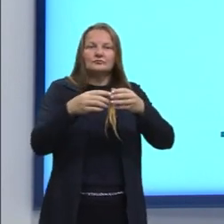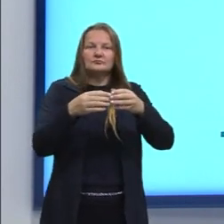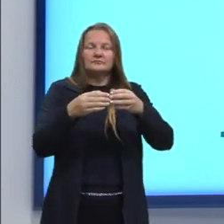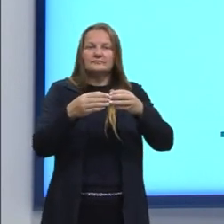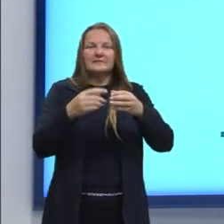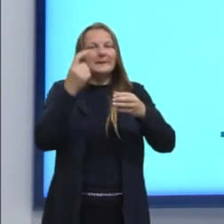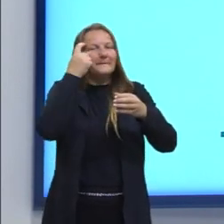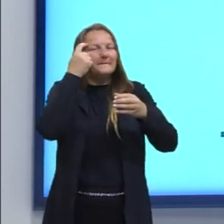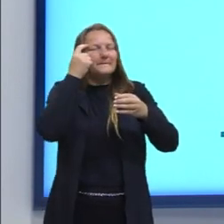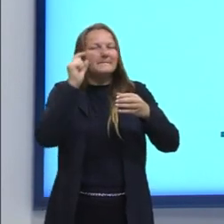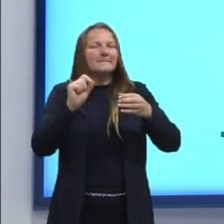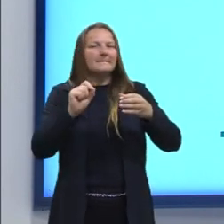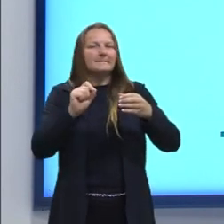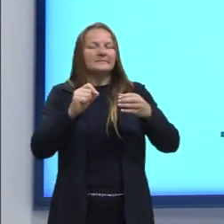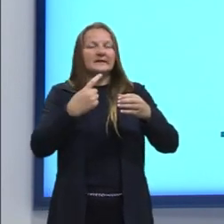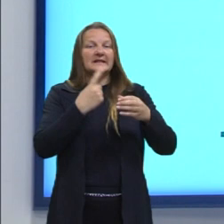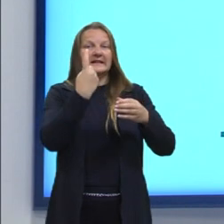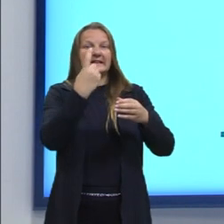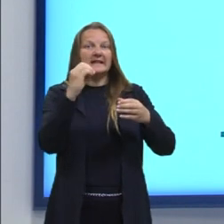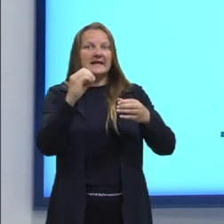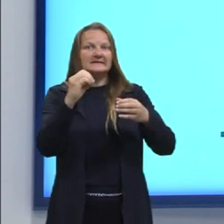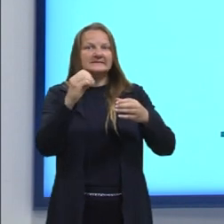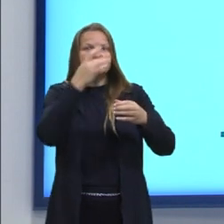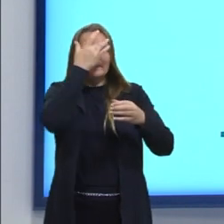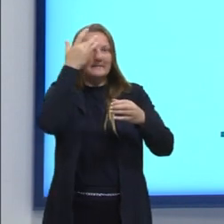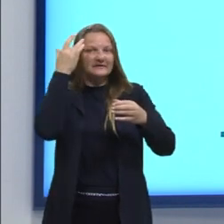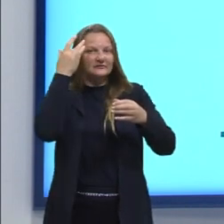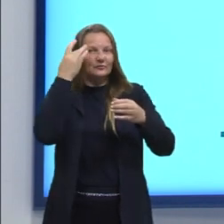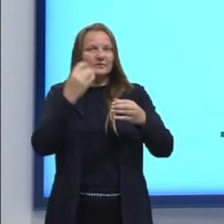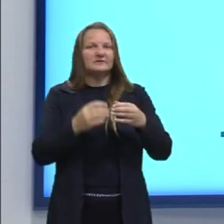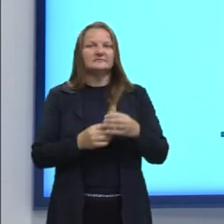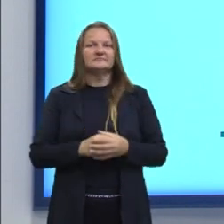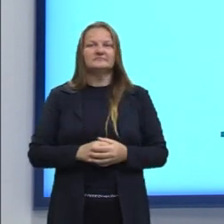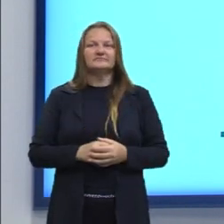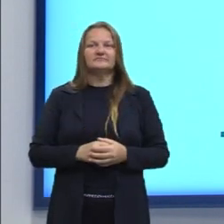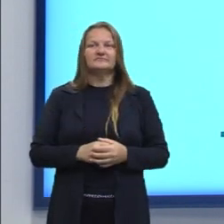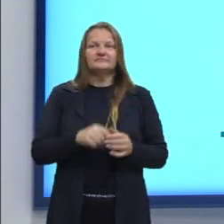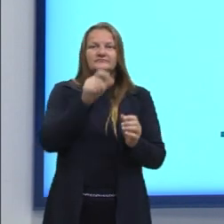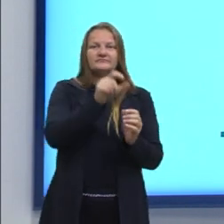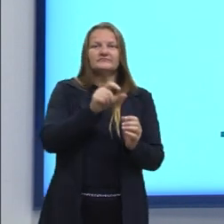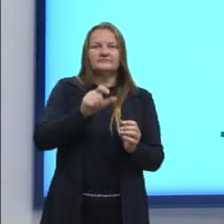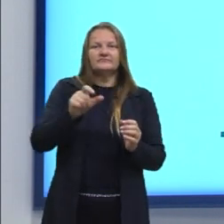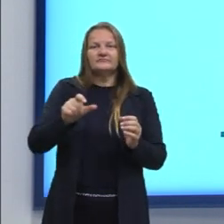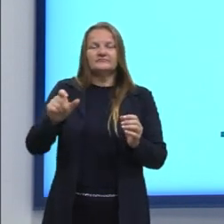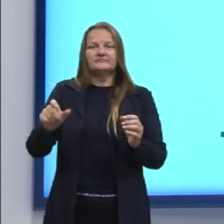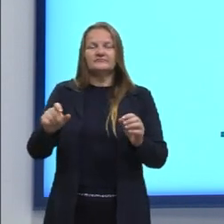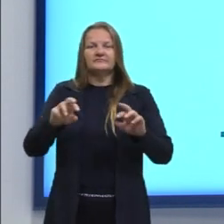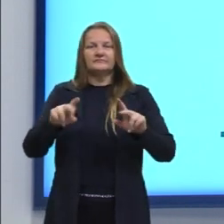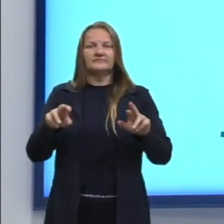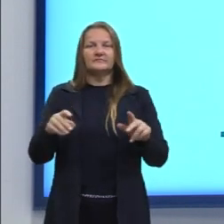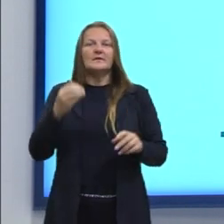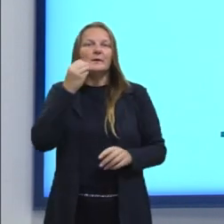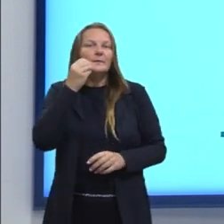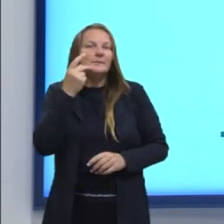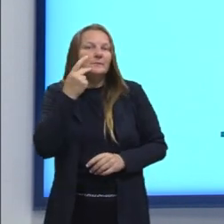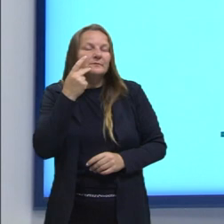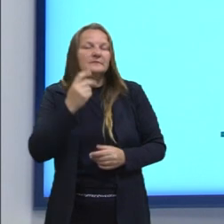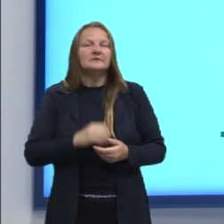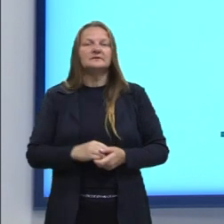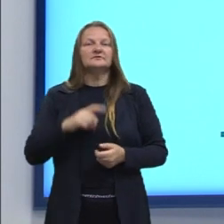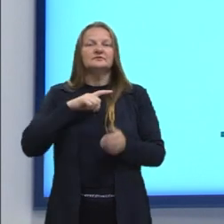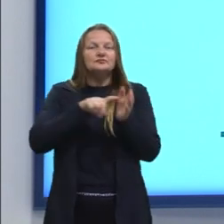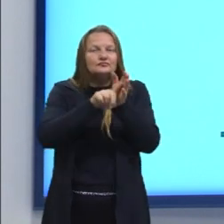pensar no seguinte, eu tenho 10 posições e 10 pessoas, então, a situação muda. A probabilidade que eu estou